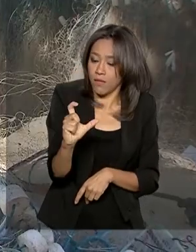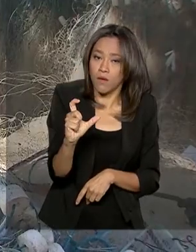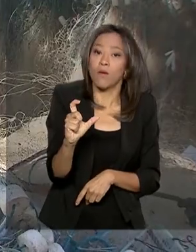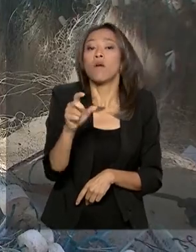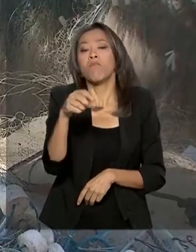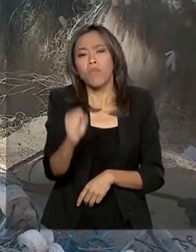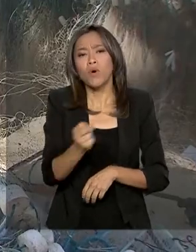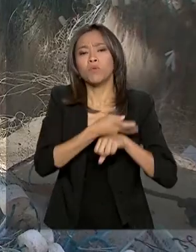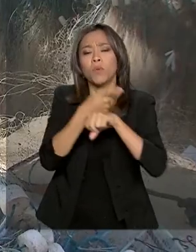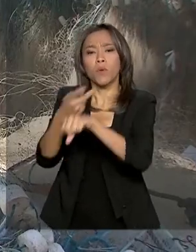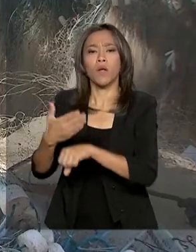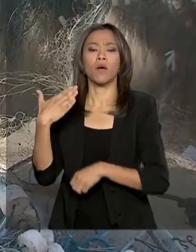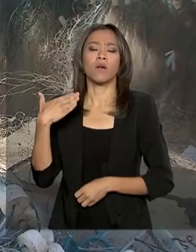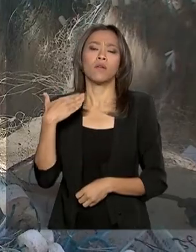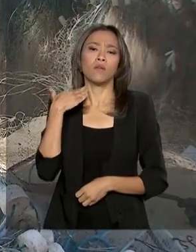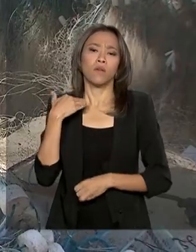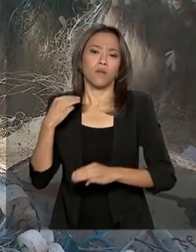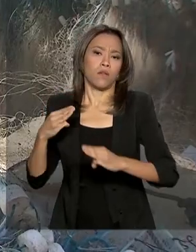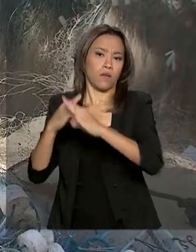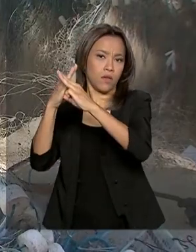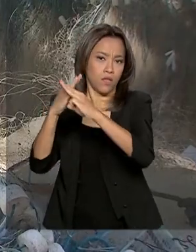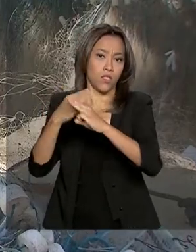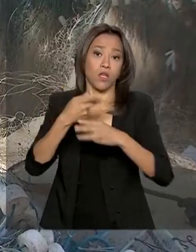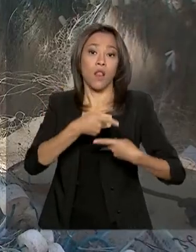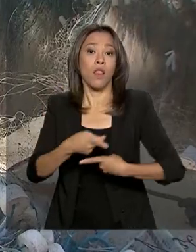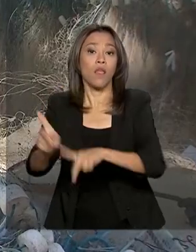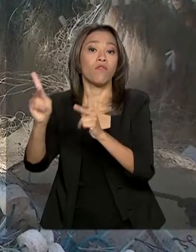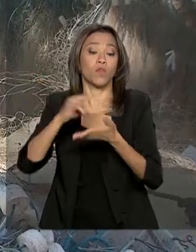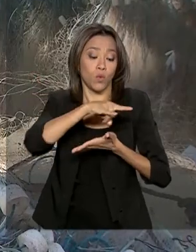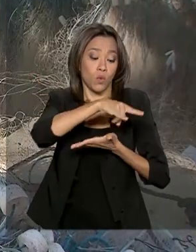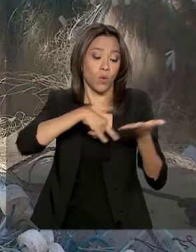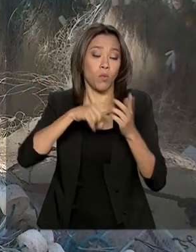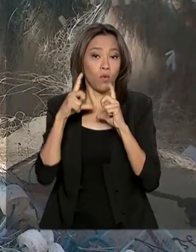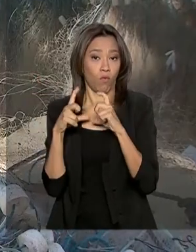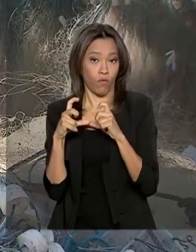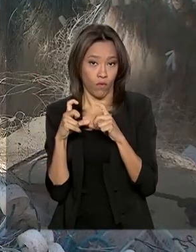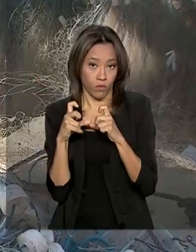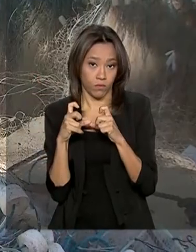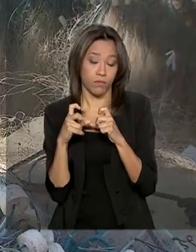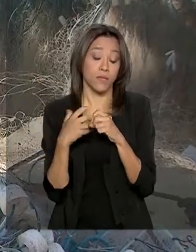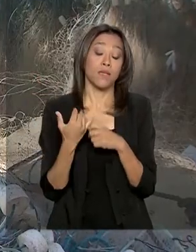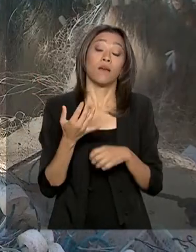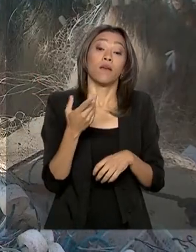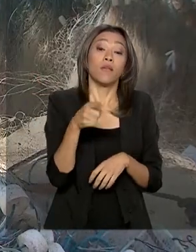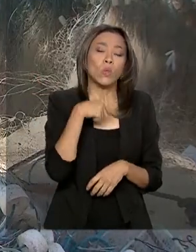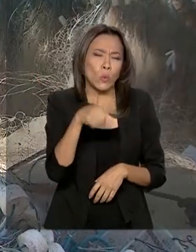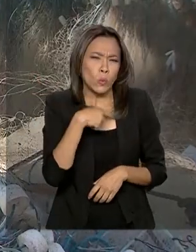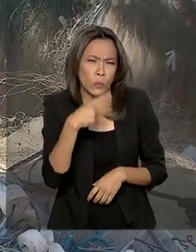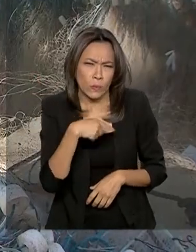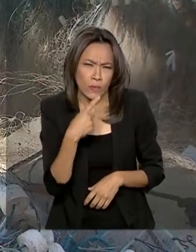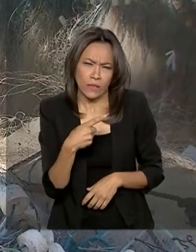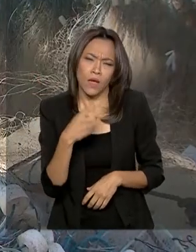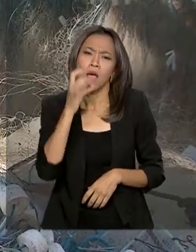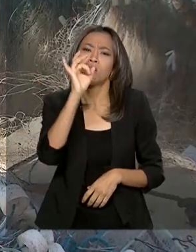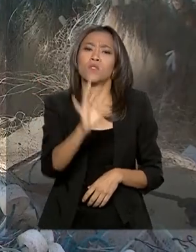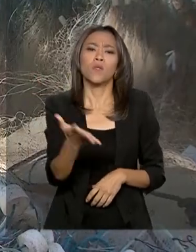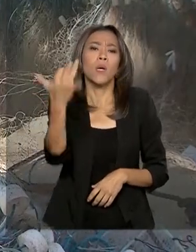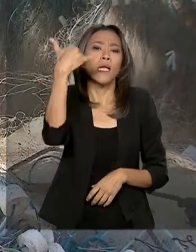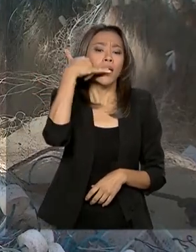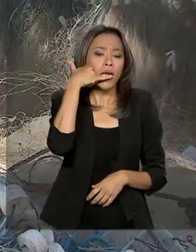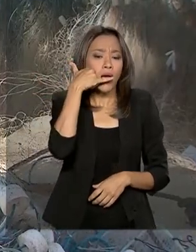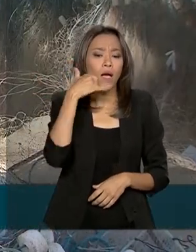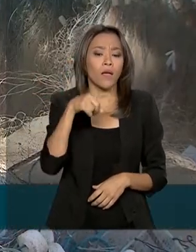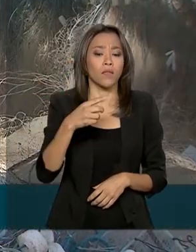qualquer agência da Caixa Econômica Federal, levando um documento com foto. E para quem tiver qualquer dúvida, é só ligar para o